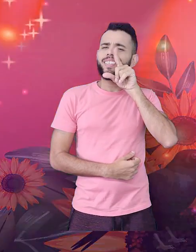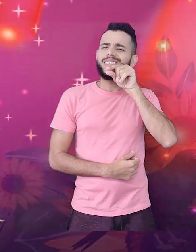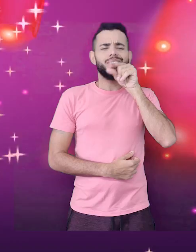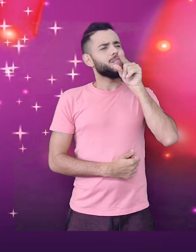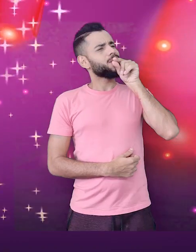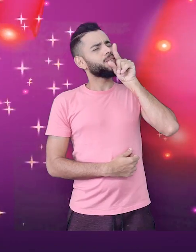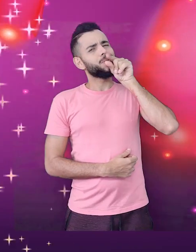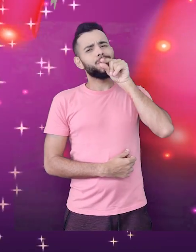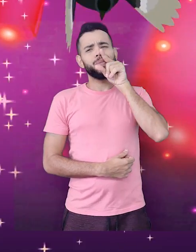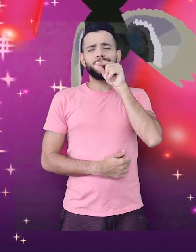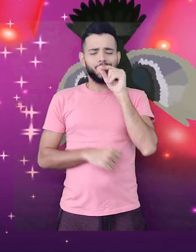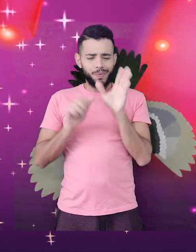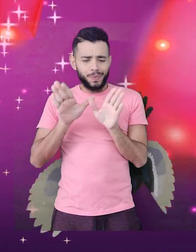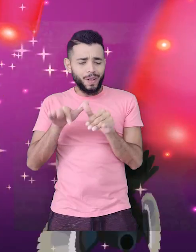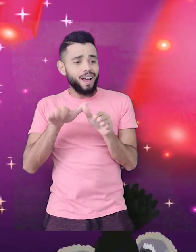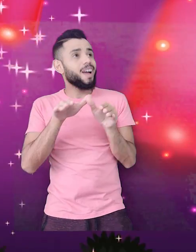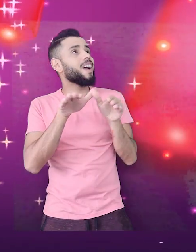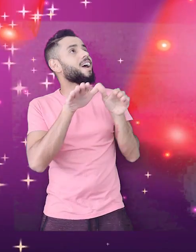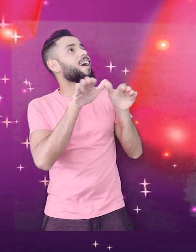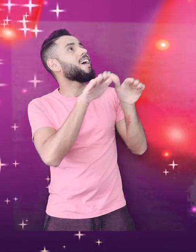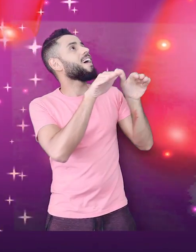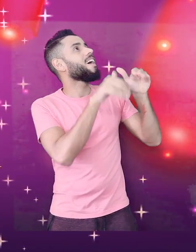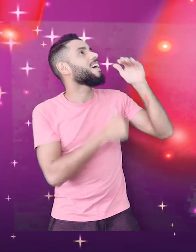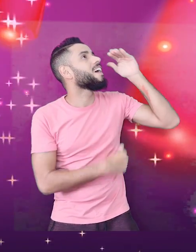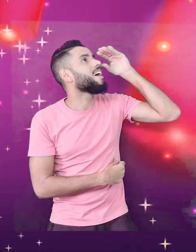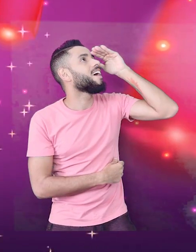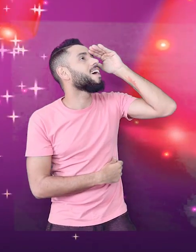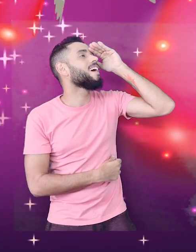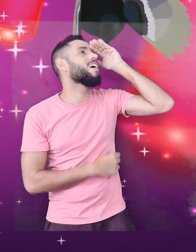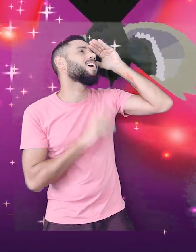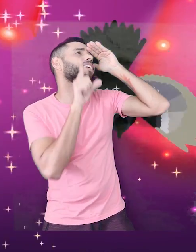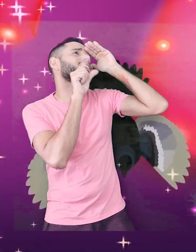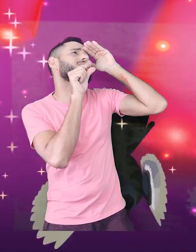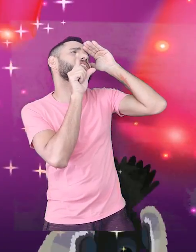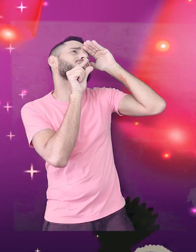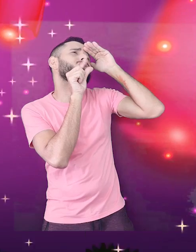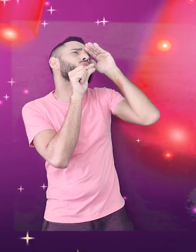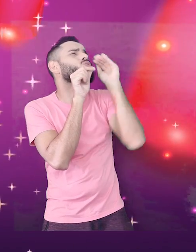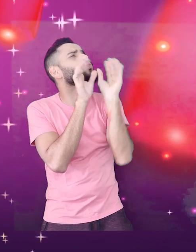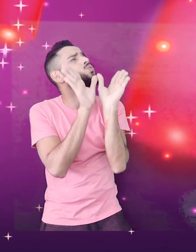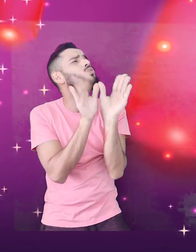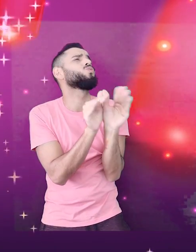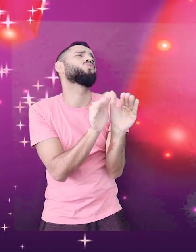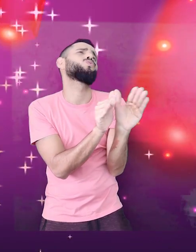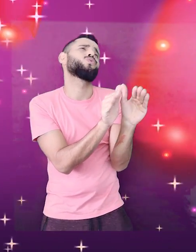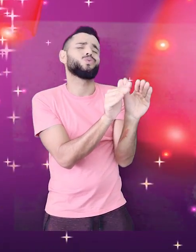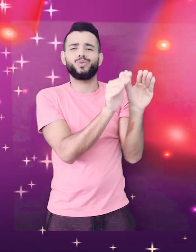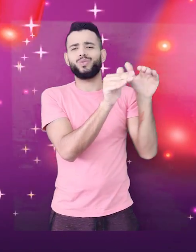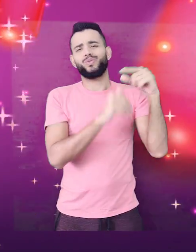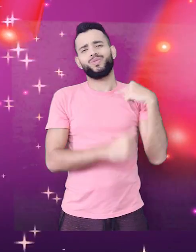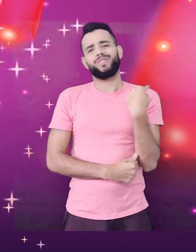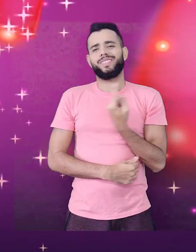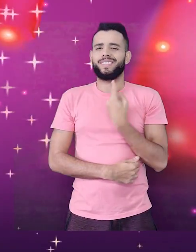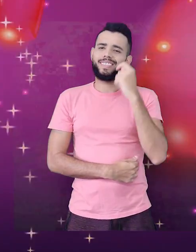desil, quem te viu O passarinho miudinho O nosso